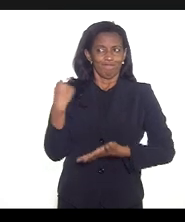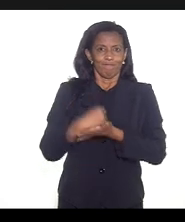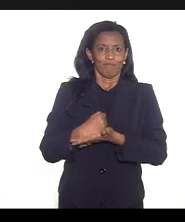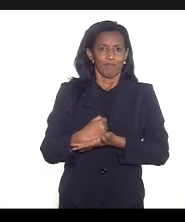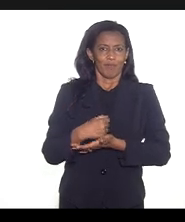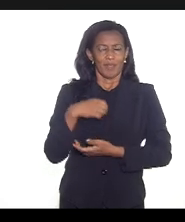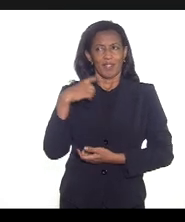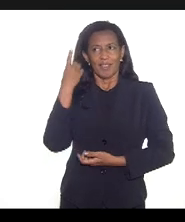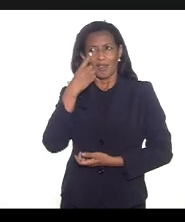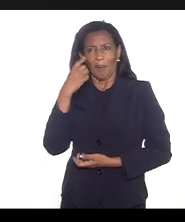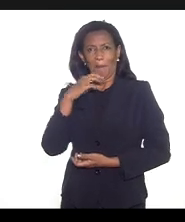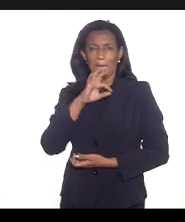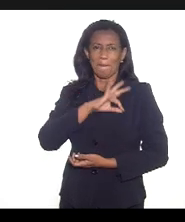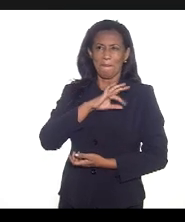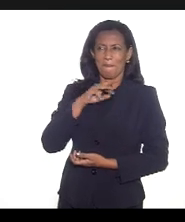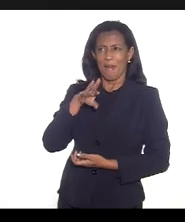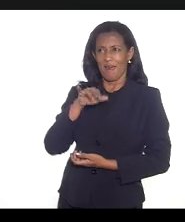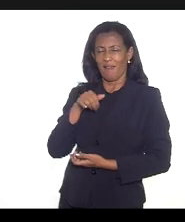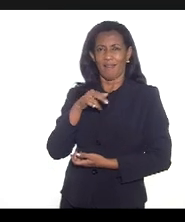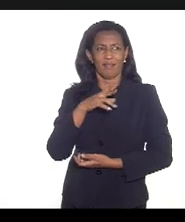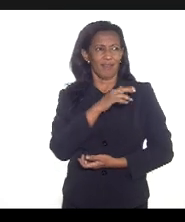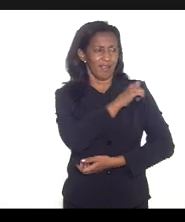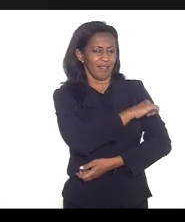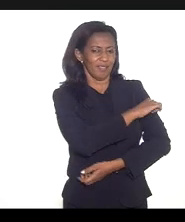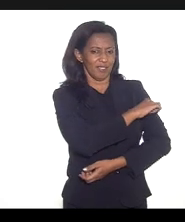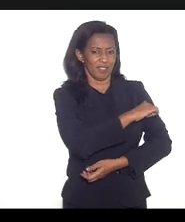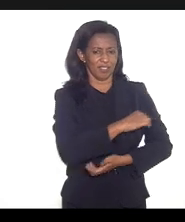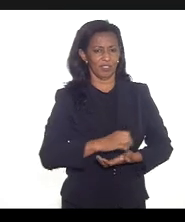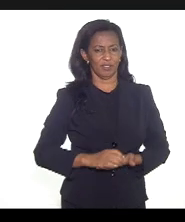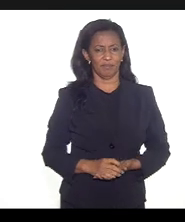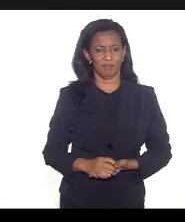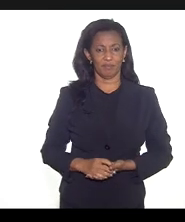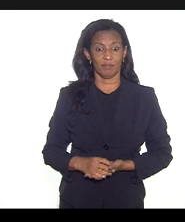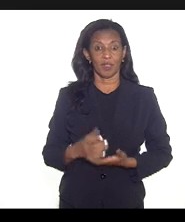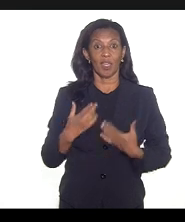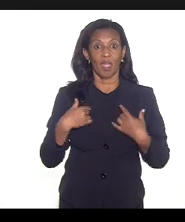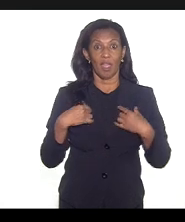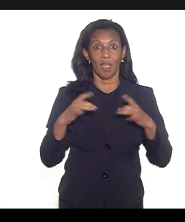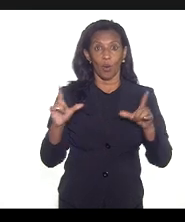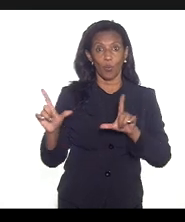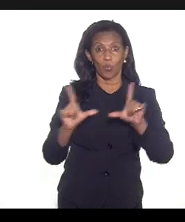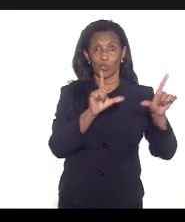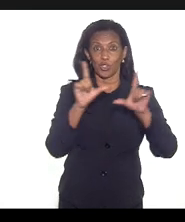marta deputada rejane todo mundo aqui eu coloco meus slides à disposição já